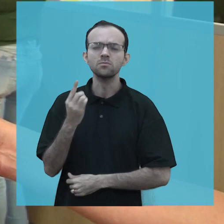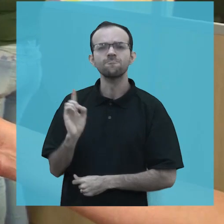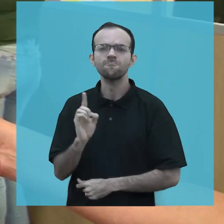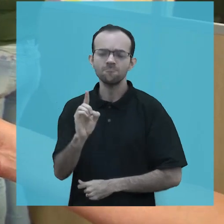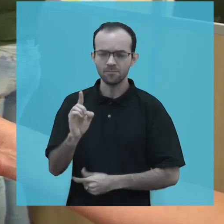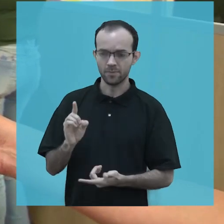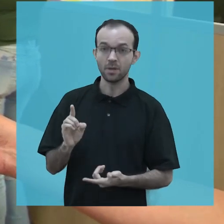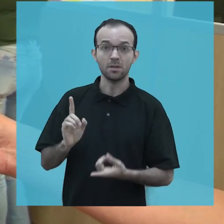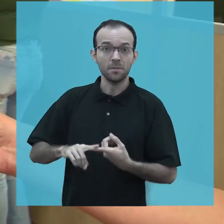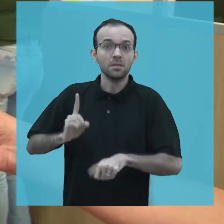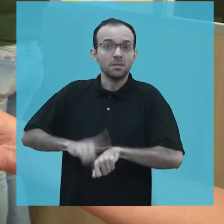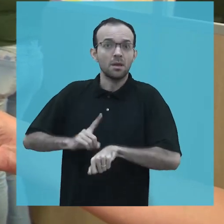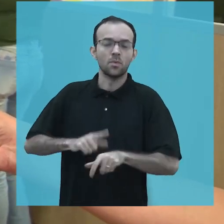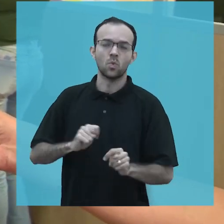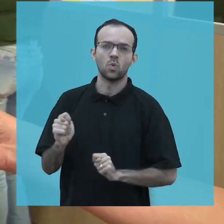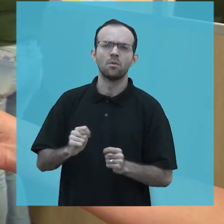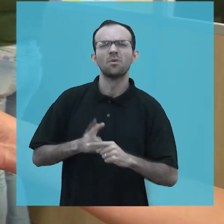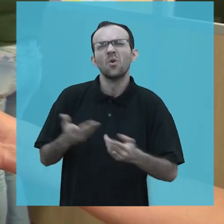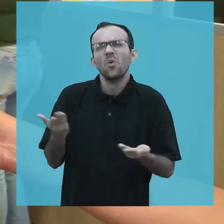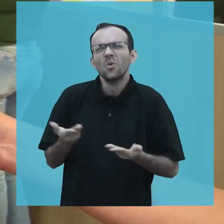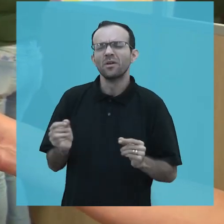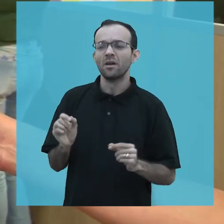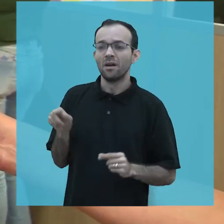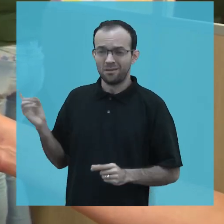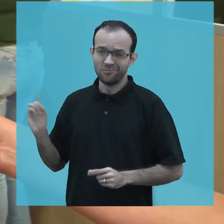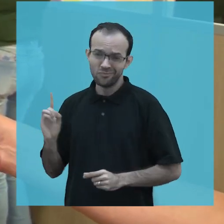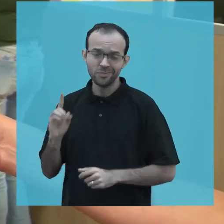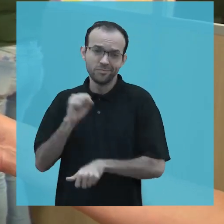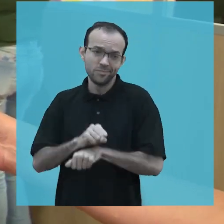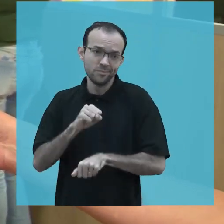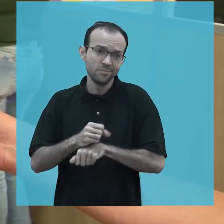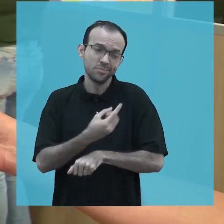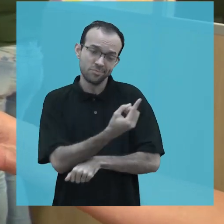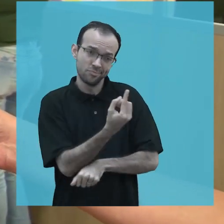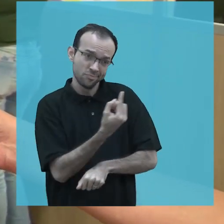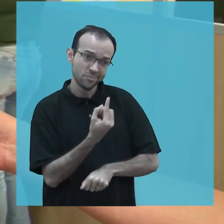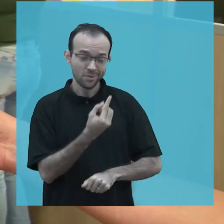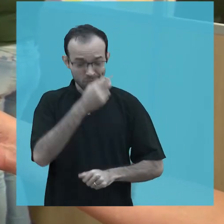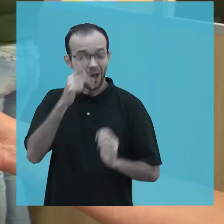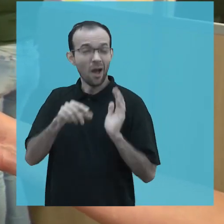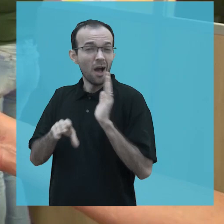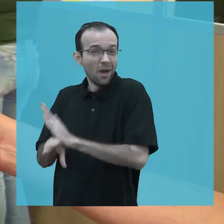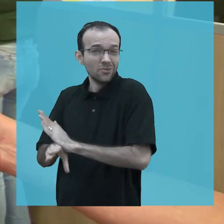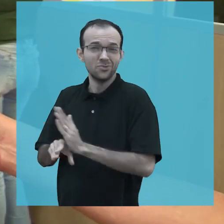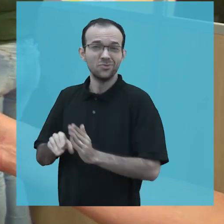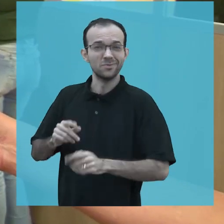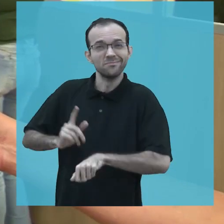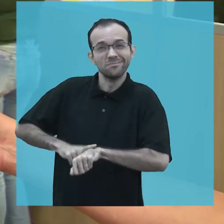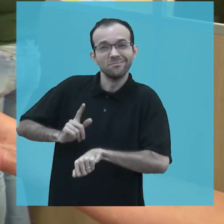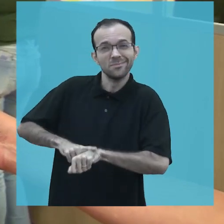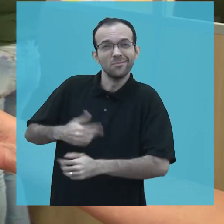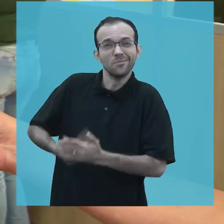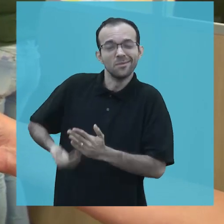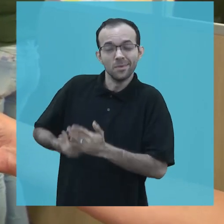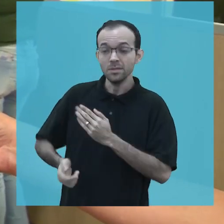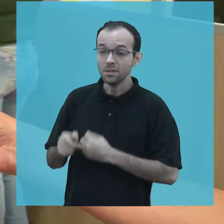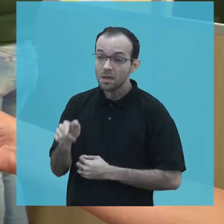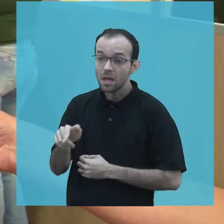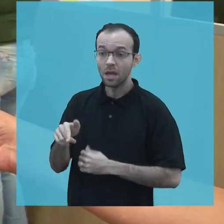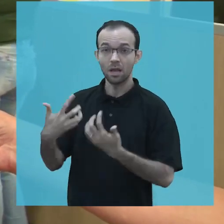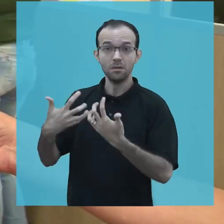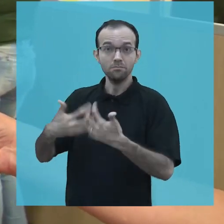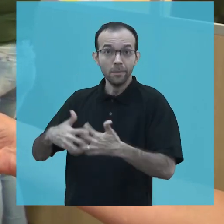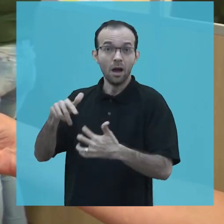autonomia e na diminuição também do tempo, porque hoje a gente demanda de um certo tempo para atender esses alunos